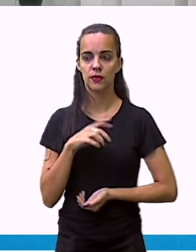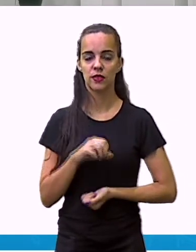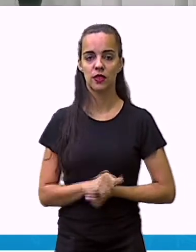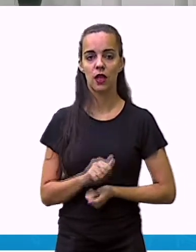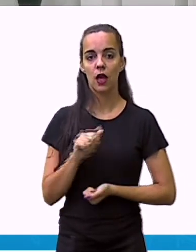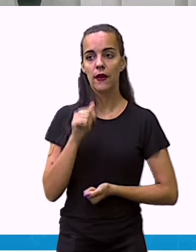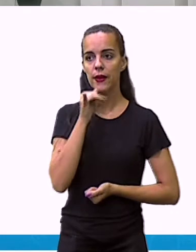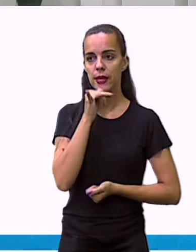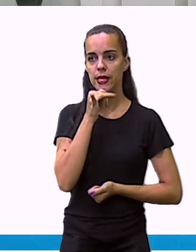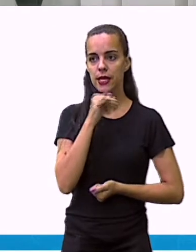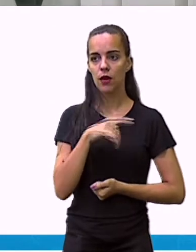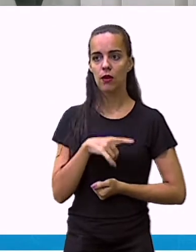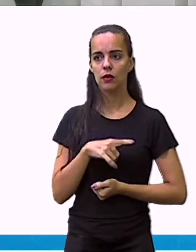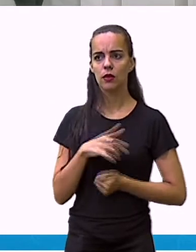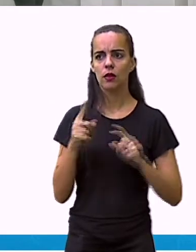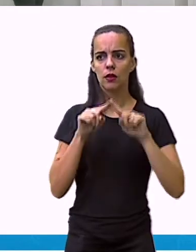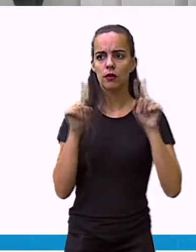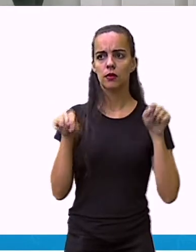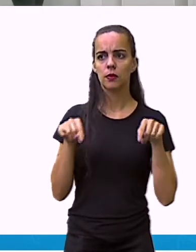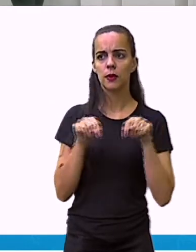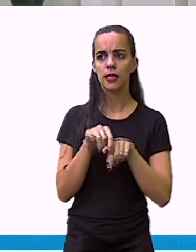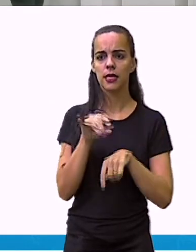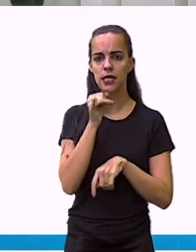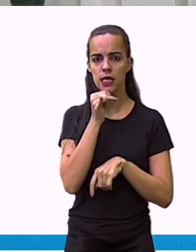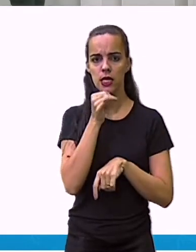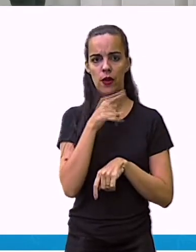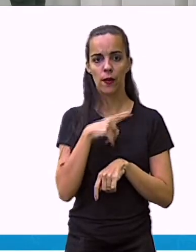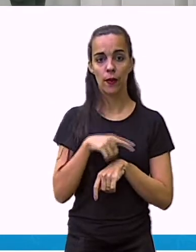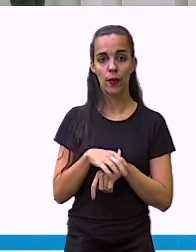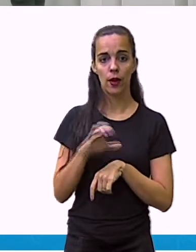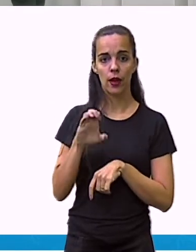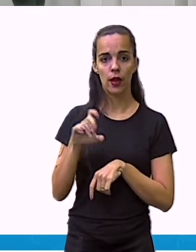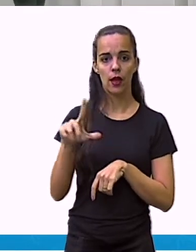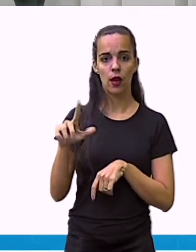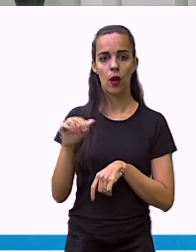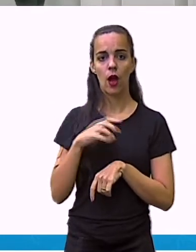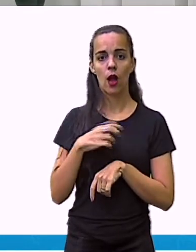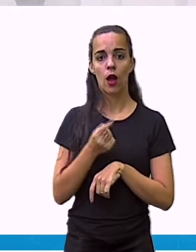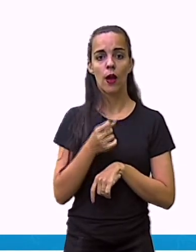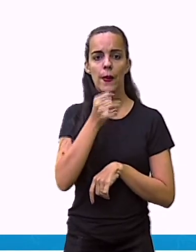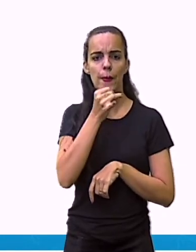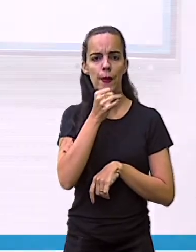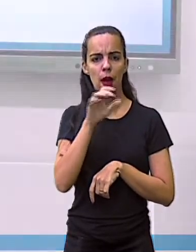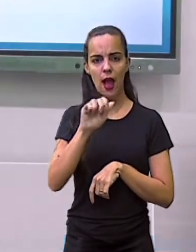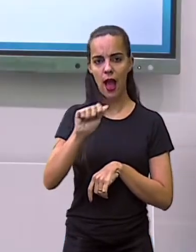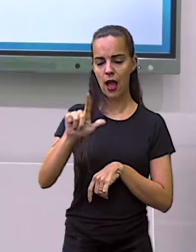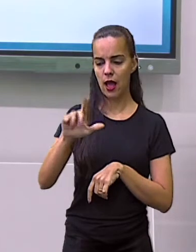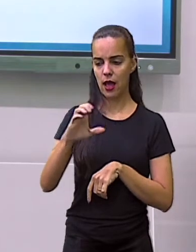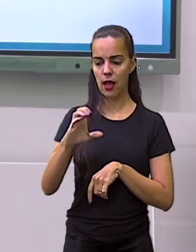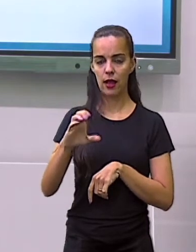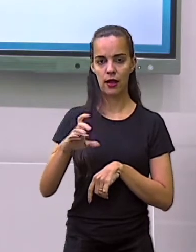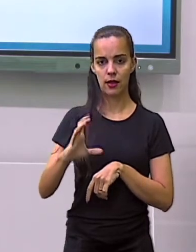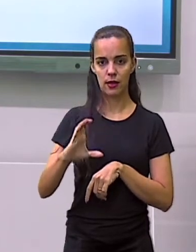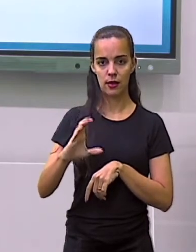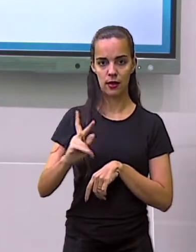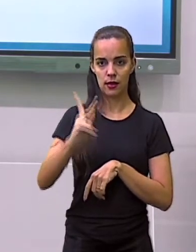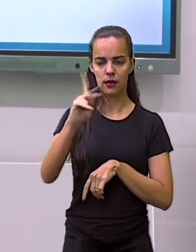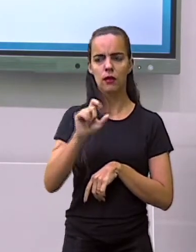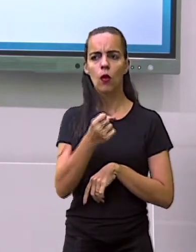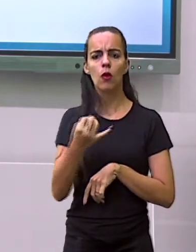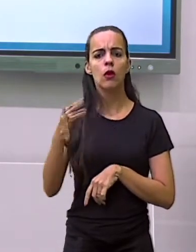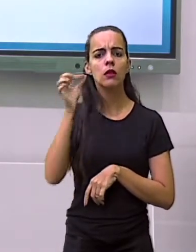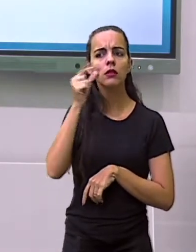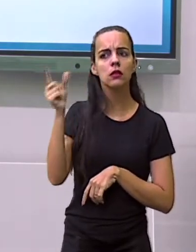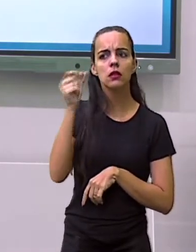Alec, que possui quantos gatos? Três gatos. O Téo, três cachorros. A